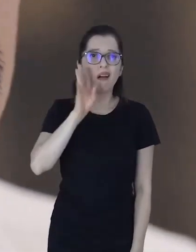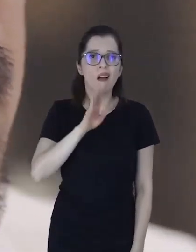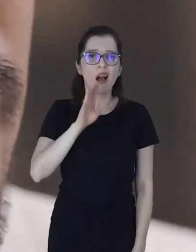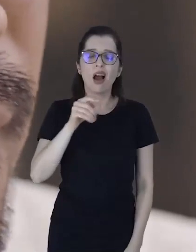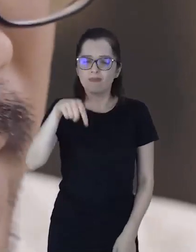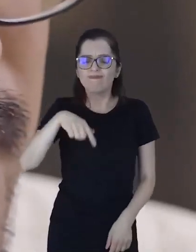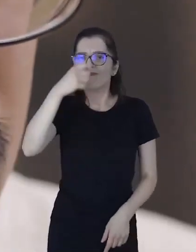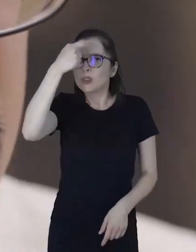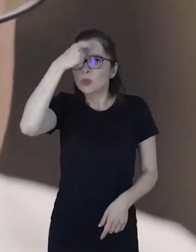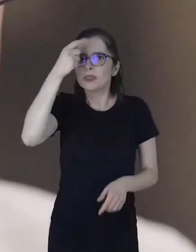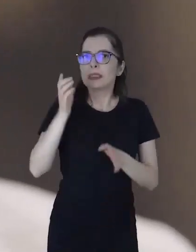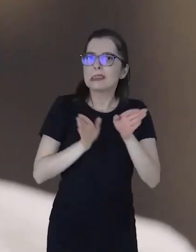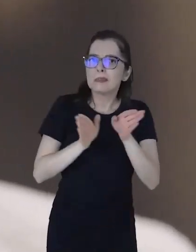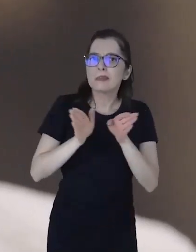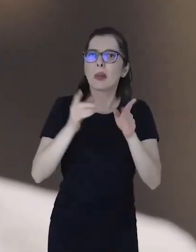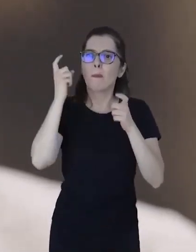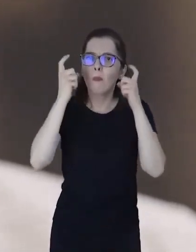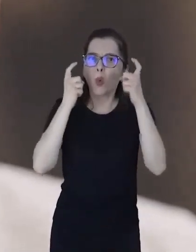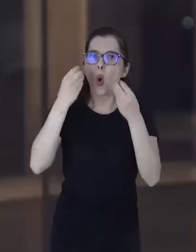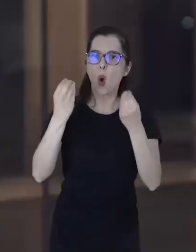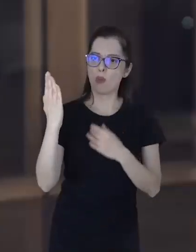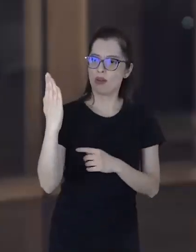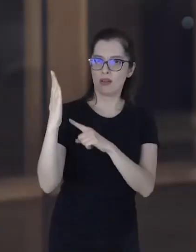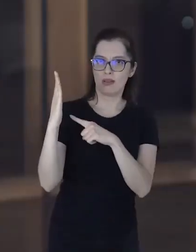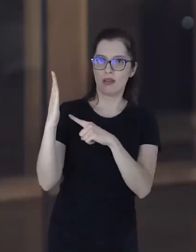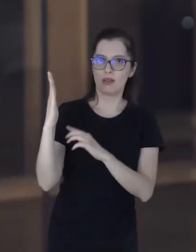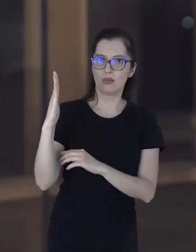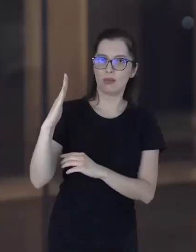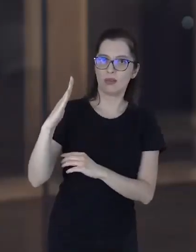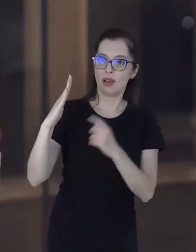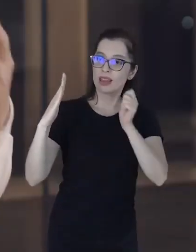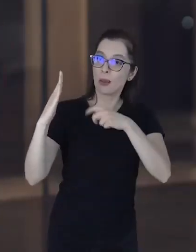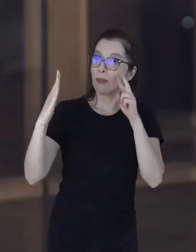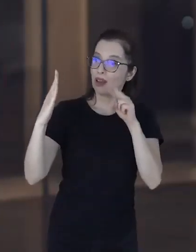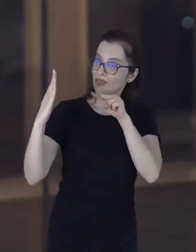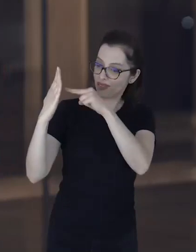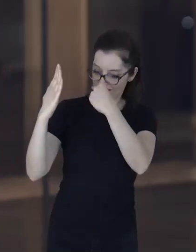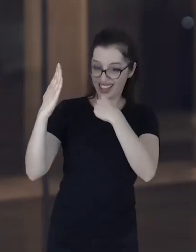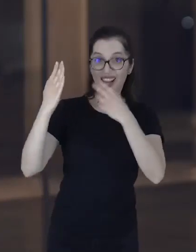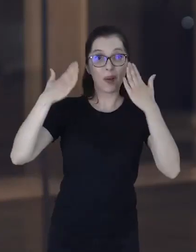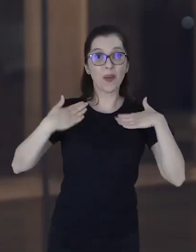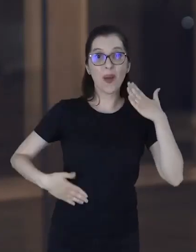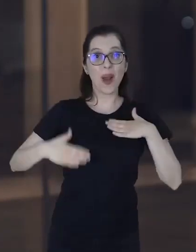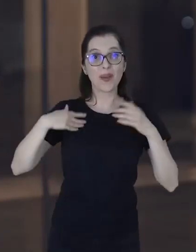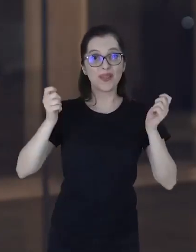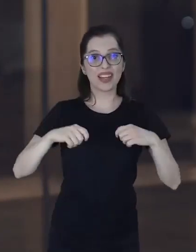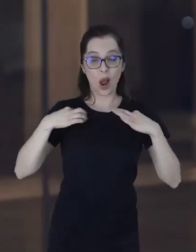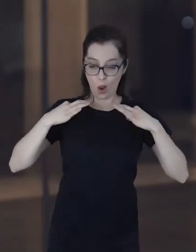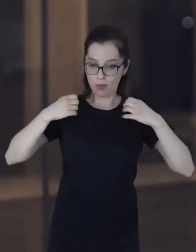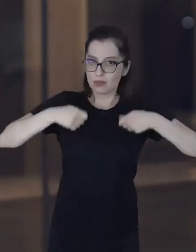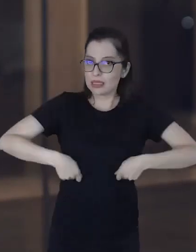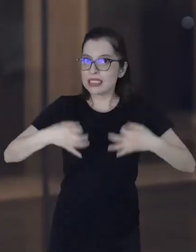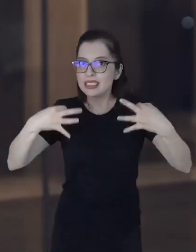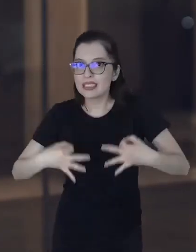A pessoa que fez a sensibilidade ficou preocupada na inclinação e eu pude ver o meu corpo para ver se a